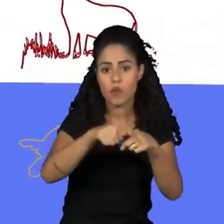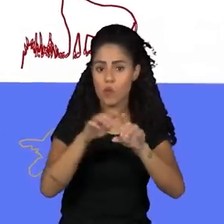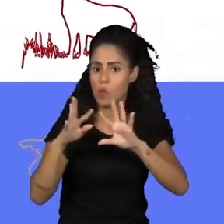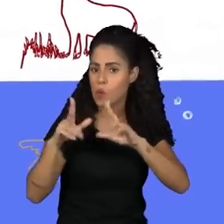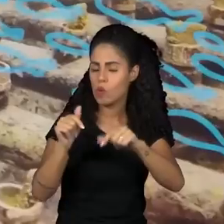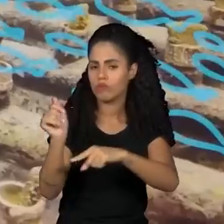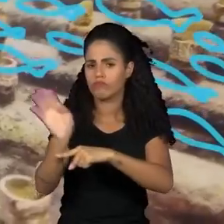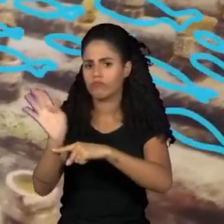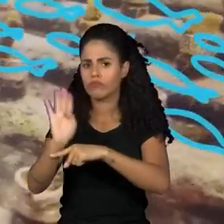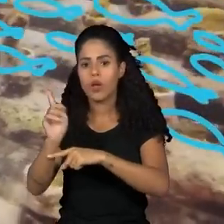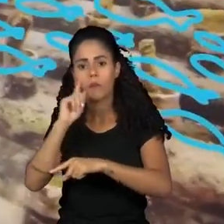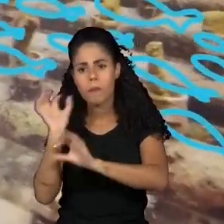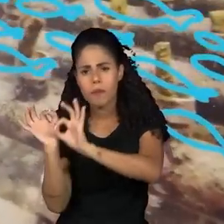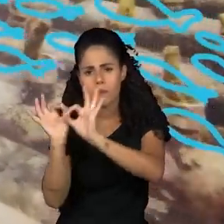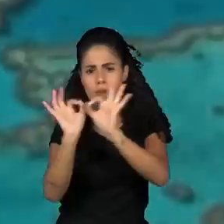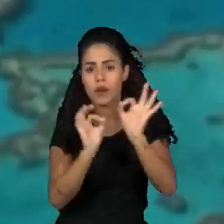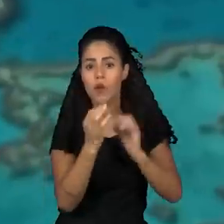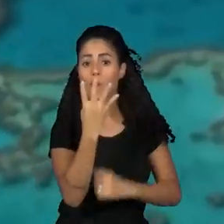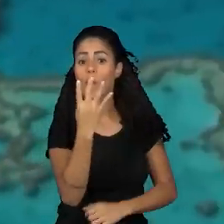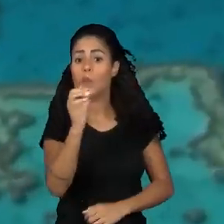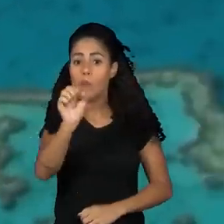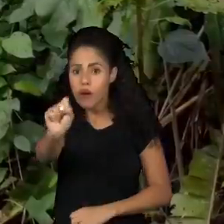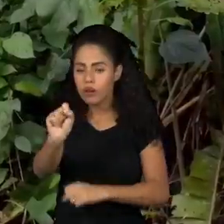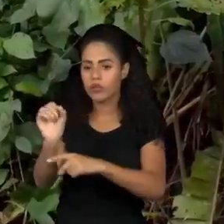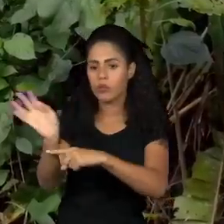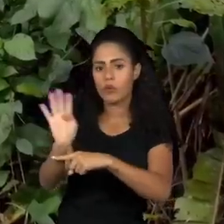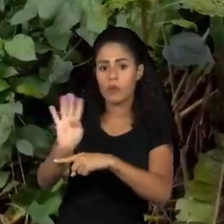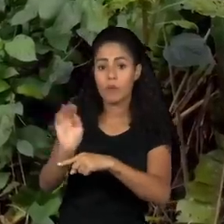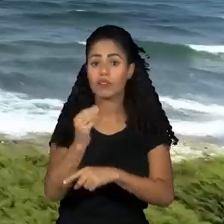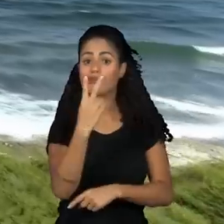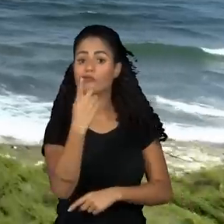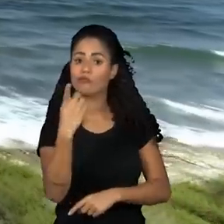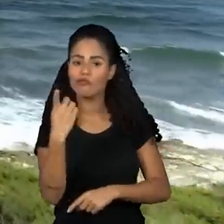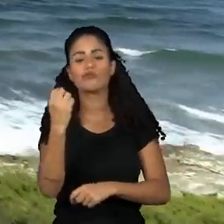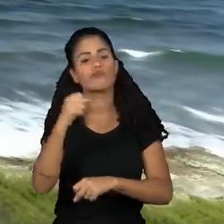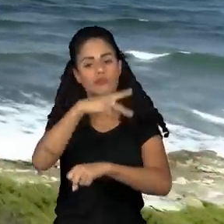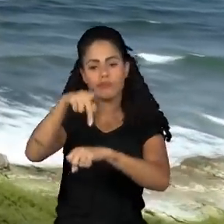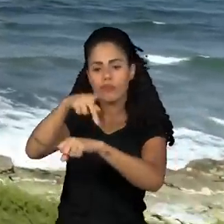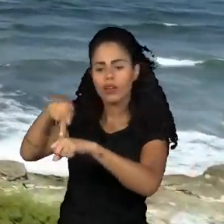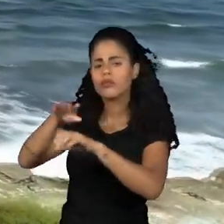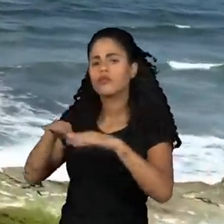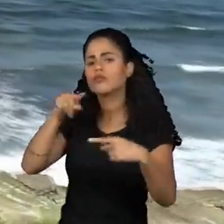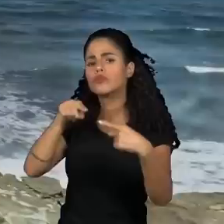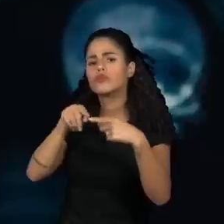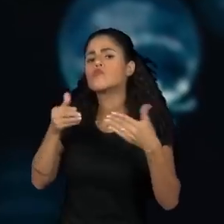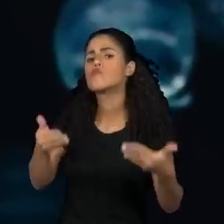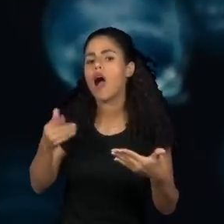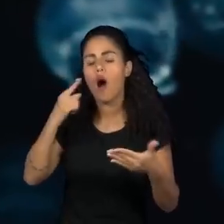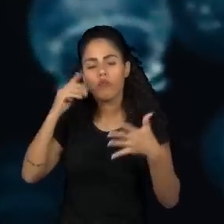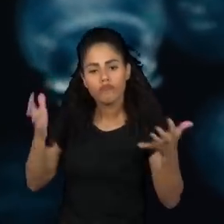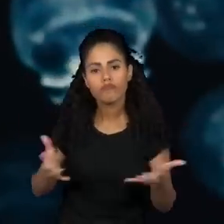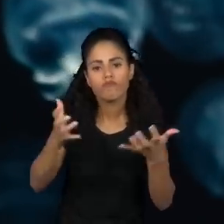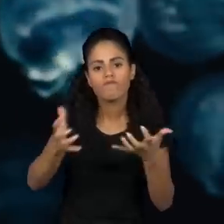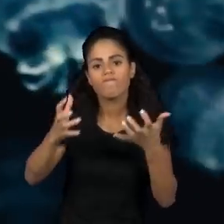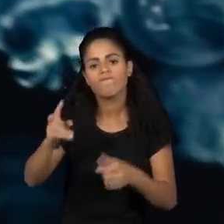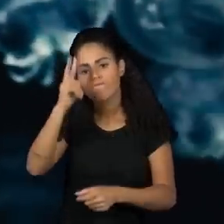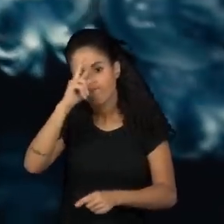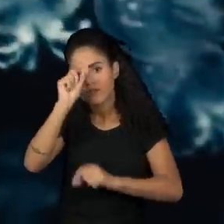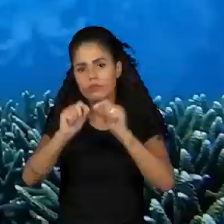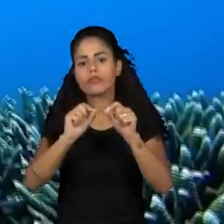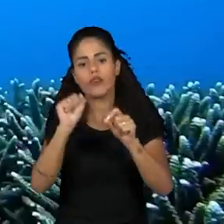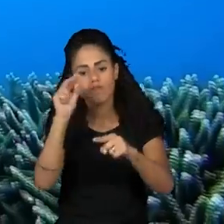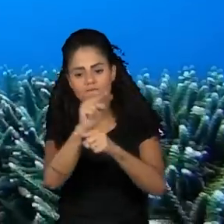Serão exibidos 48 filmes de 21 países com o objetivo de reforçar a proteção dos